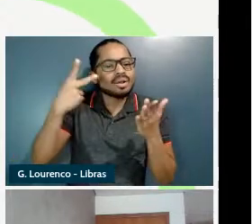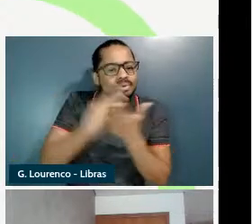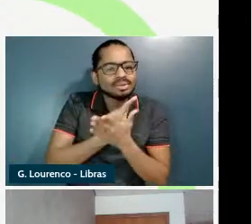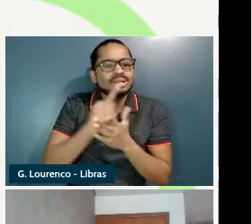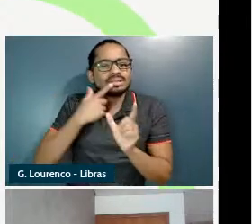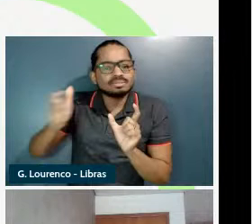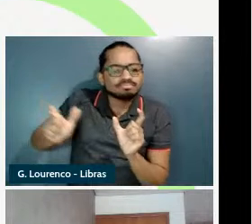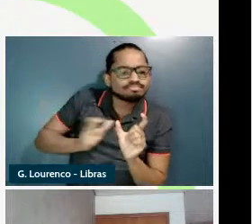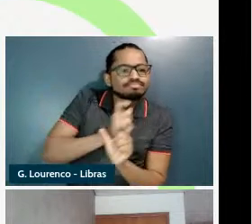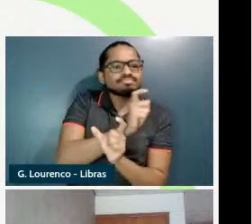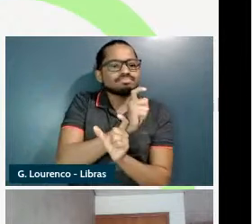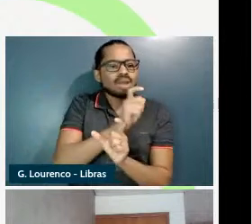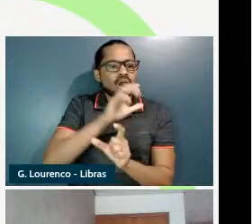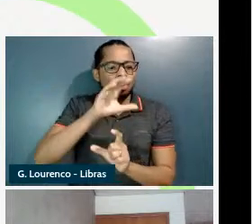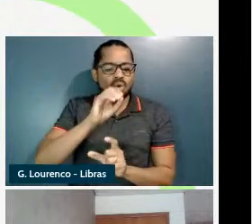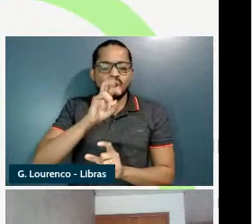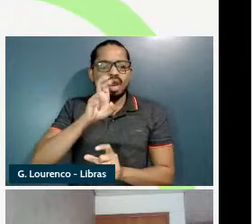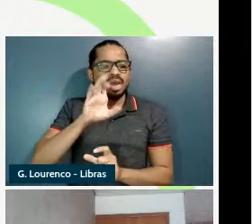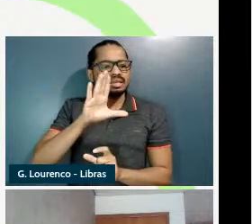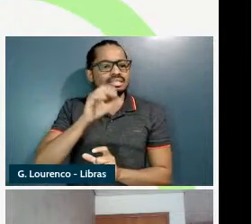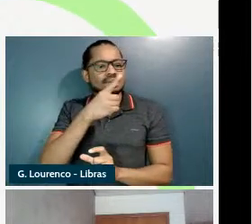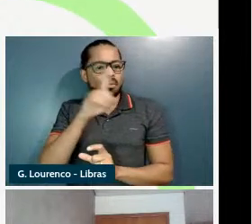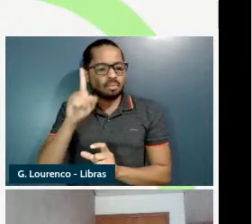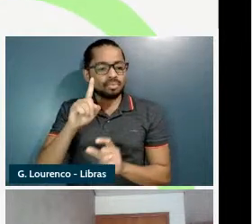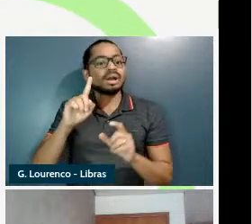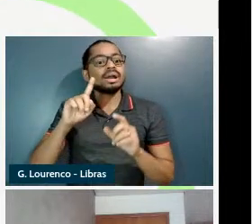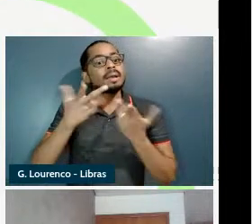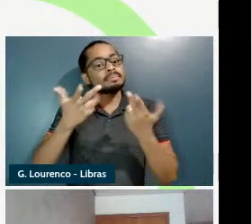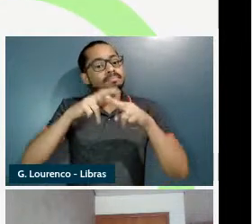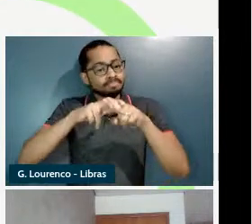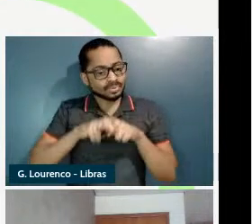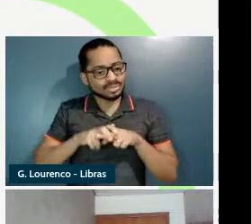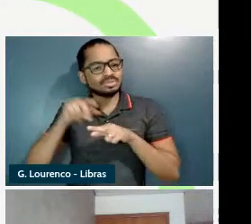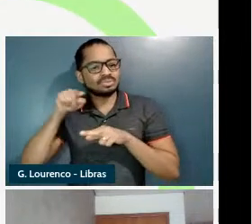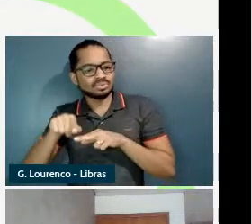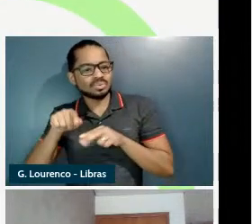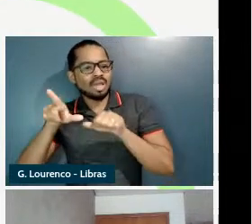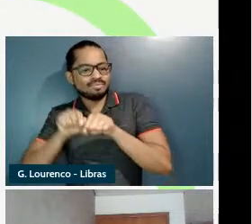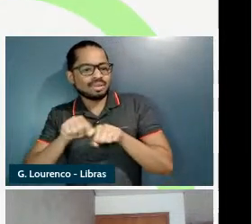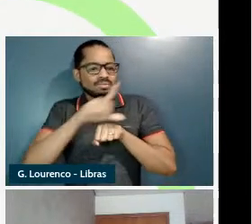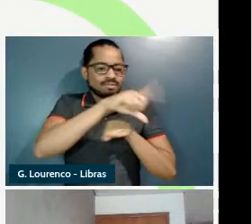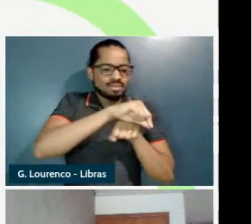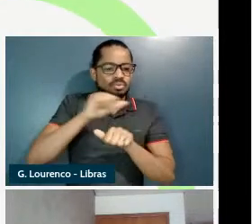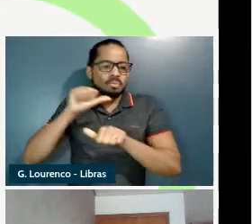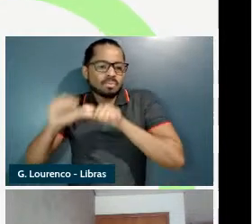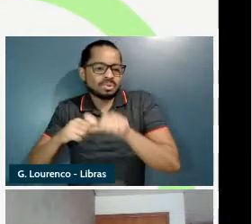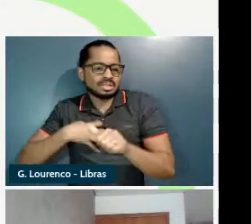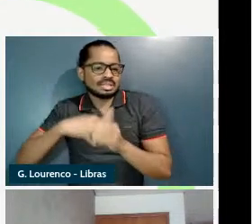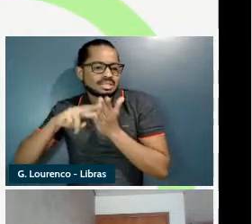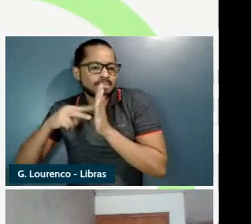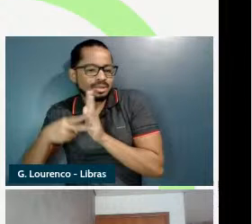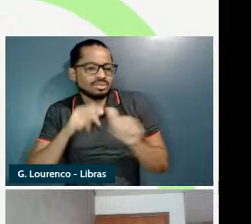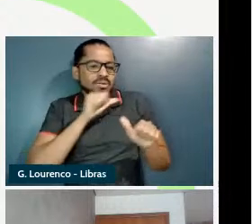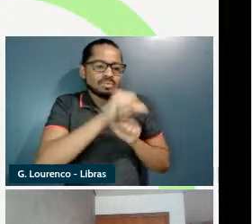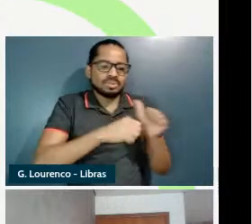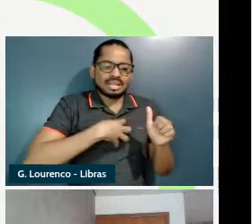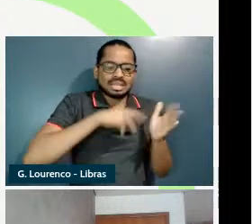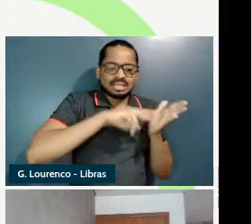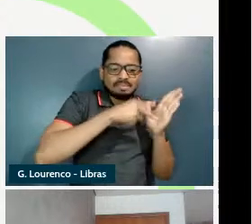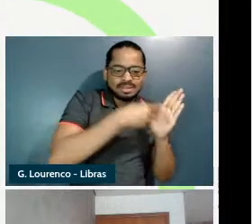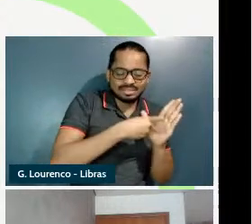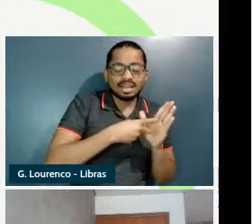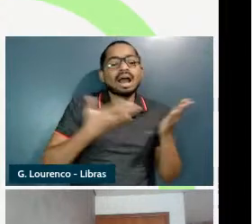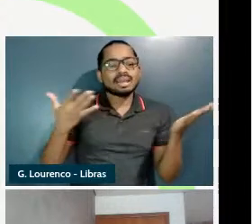que tem suas funções temáticas reinterpretadas em papéis não eventivos que são os papéis de container e de